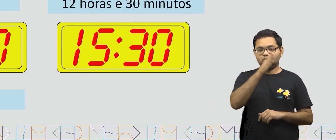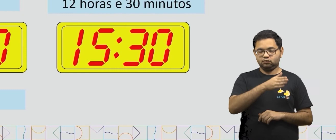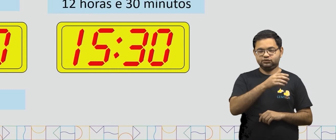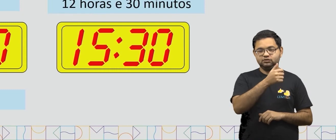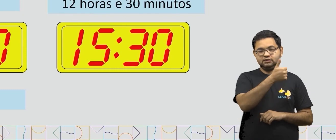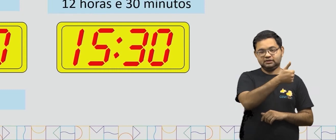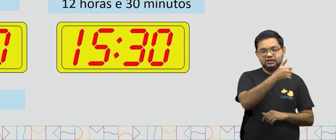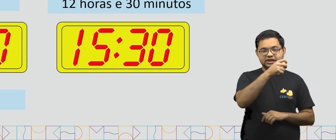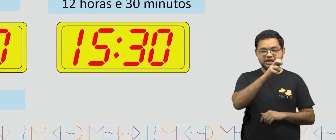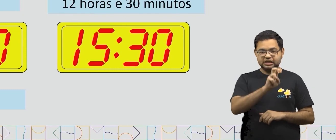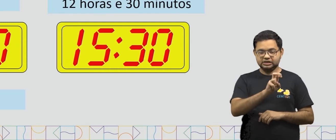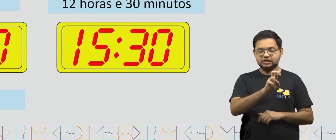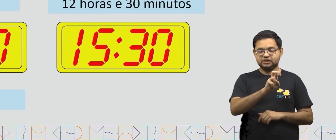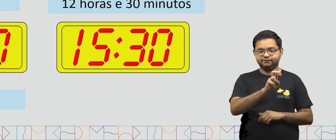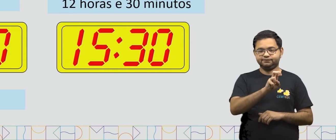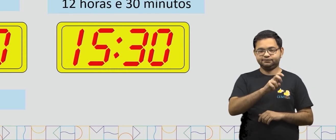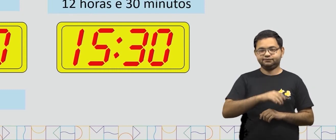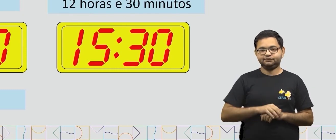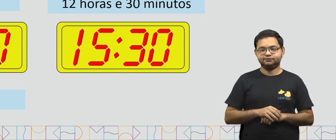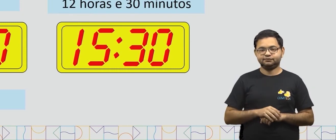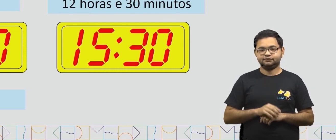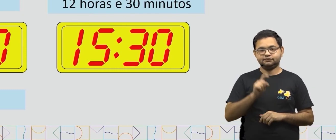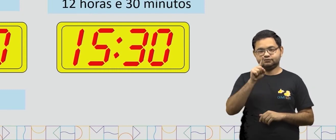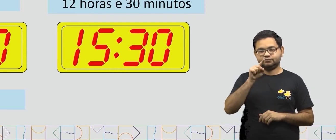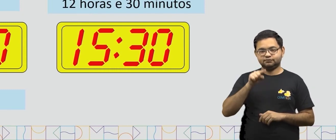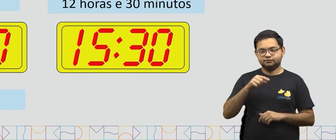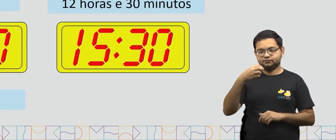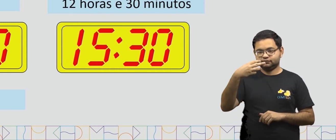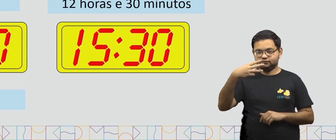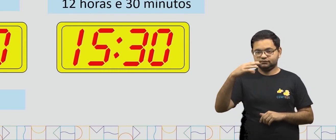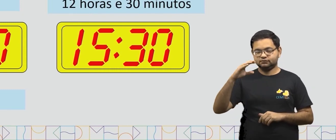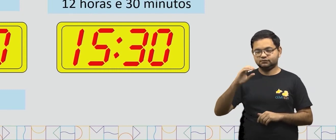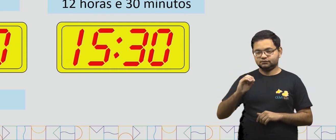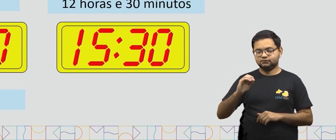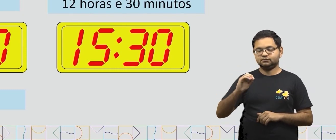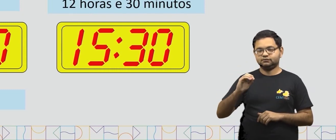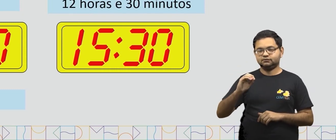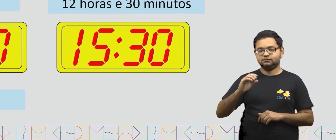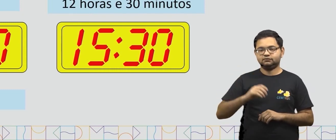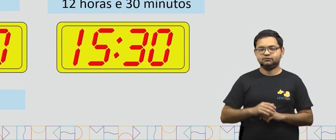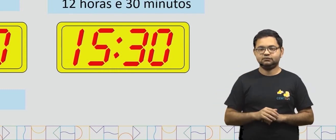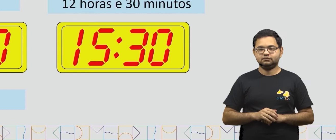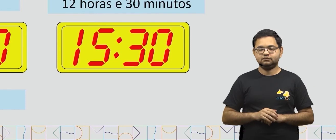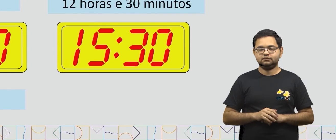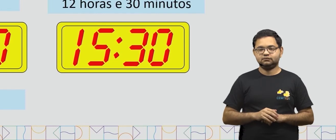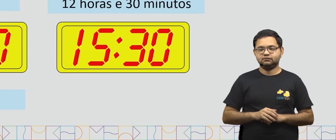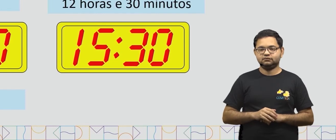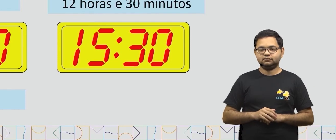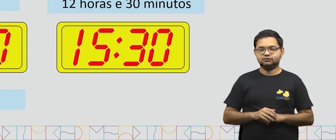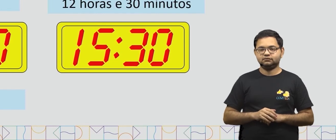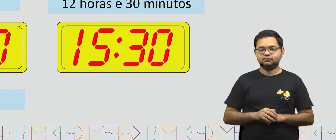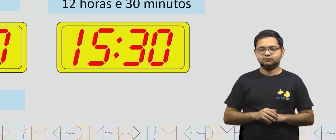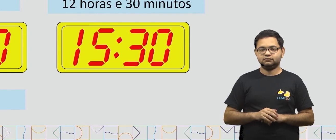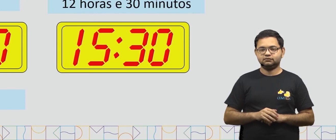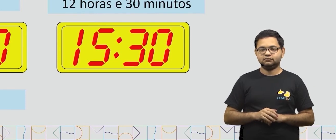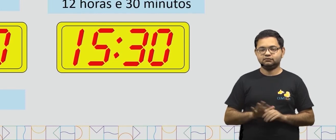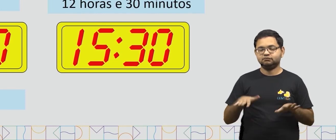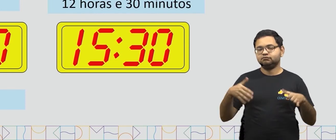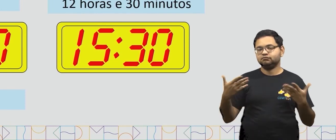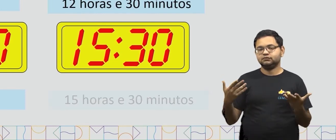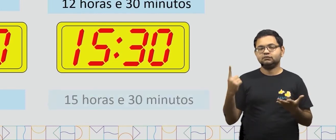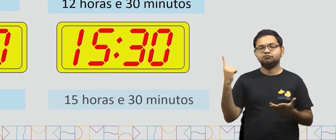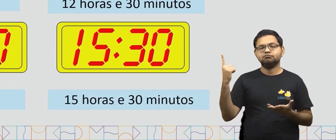temos o número 15. E após os dois pontos, nós temos o número 30. Então, aqui está